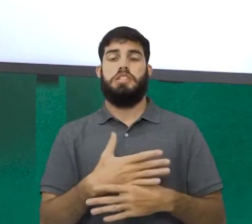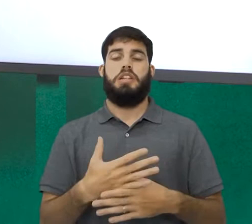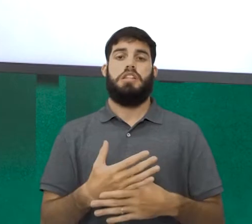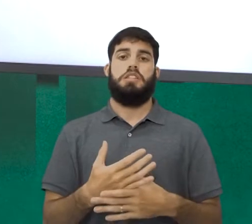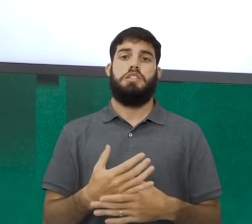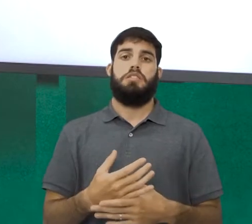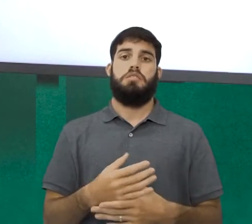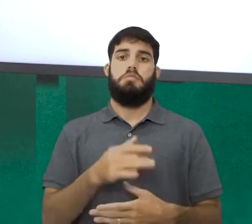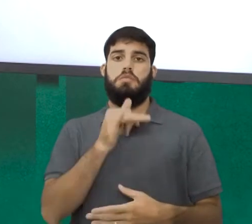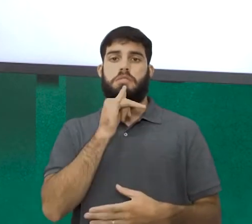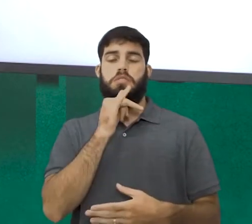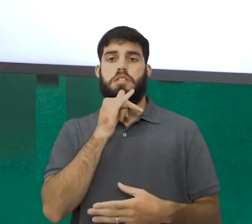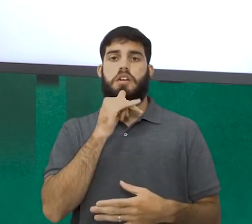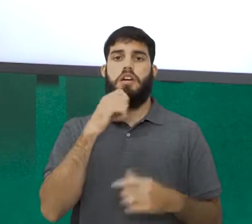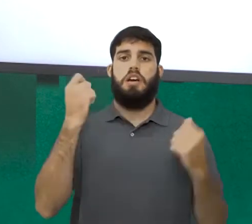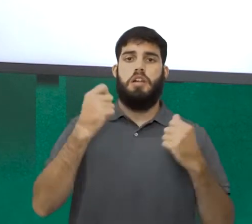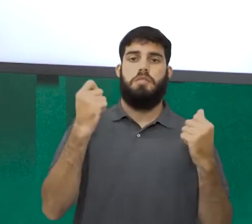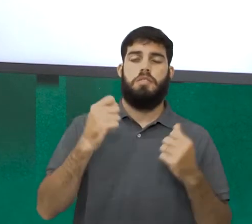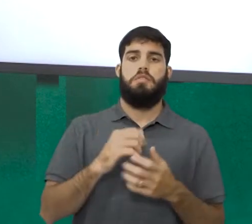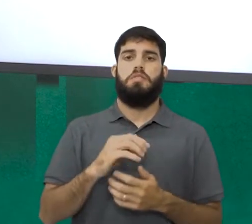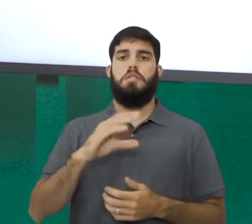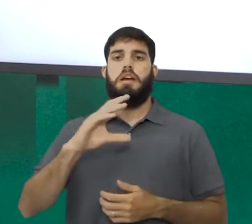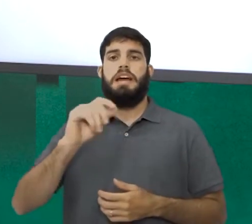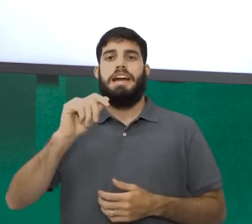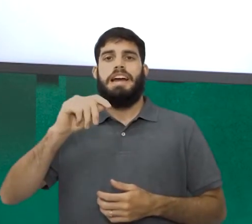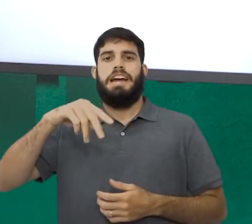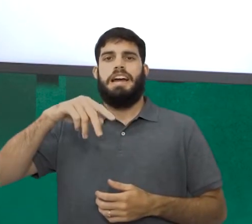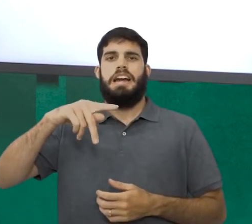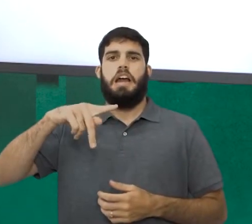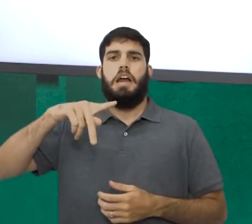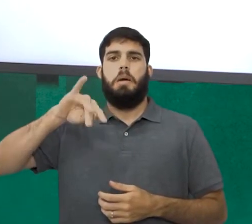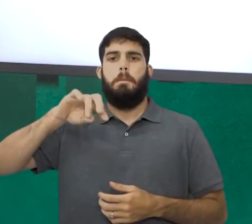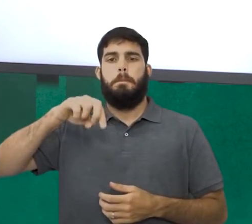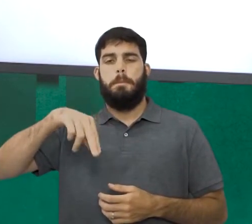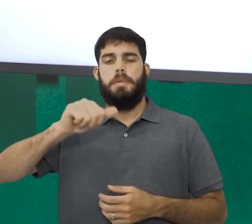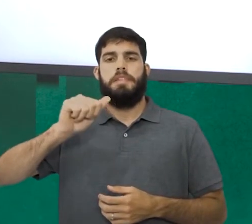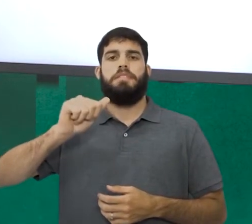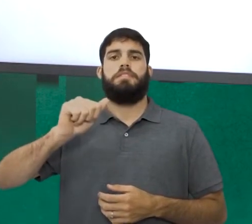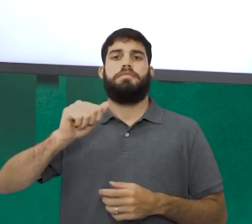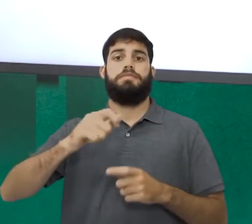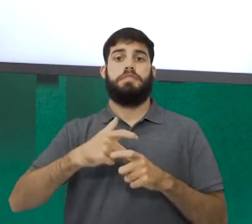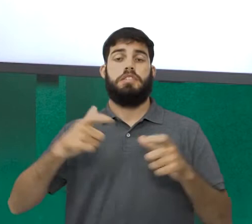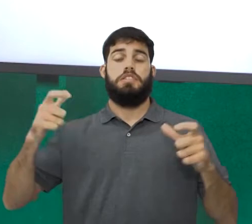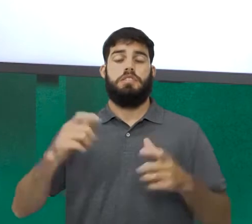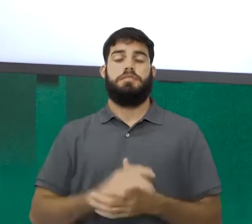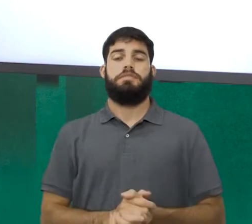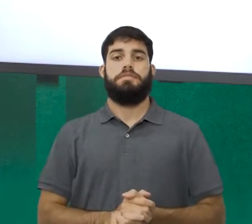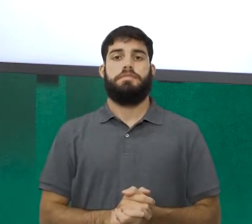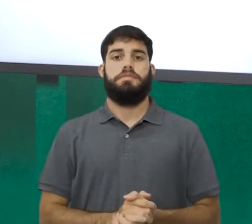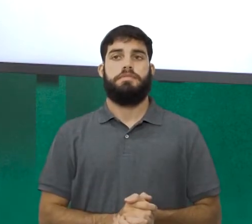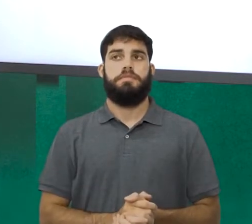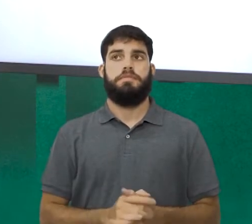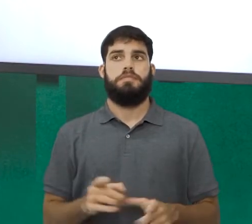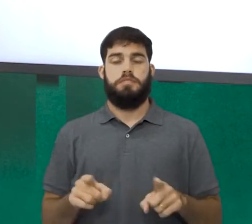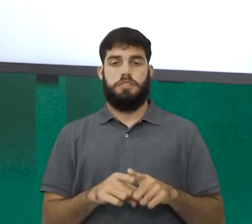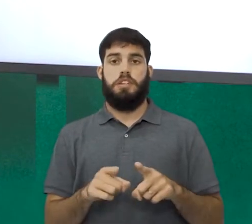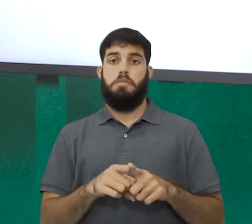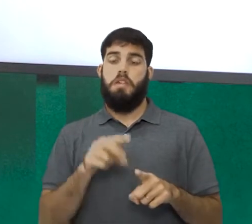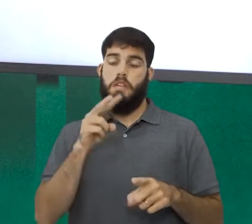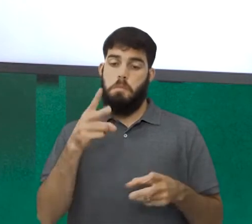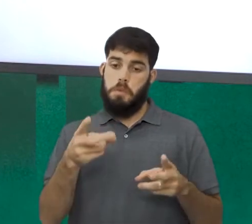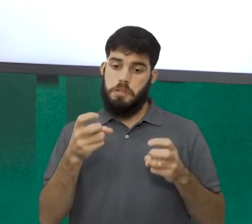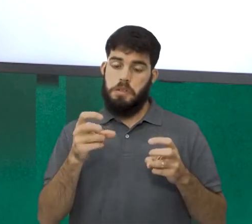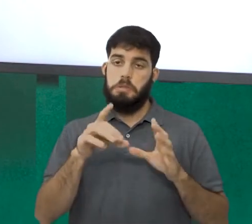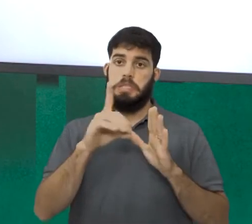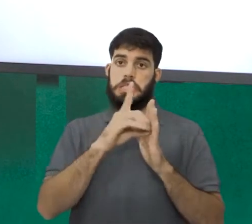inclui cidades como Caruaru, Campina Grande. Centros de médio porte também vão se configurar nas últimas décadas.